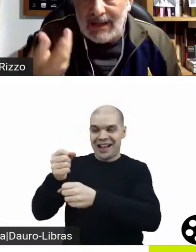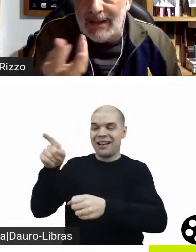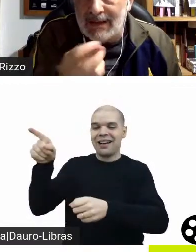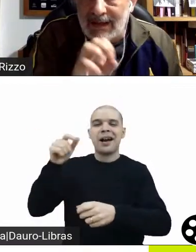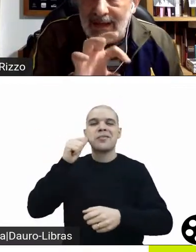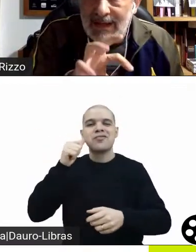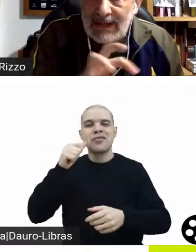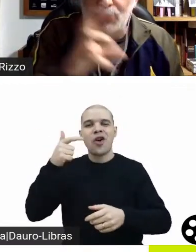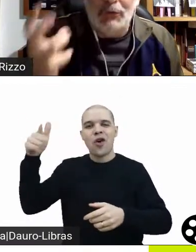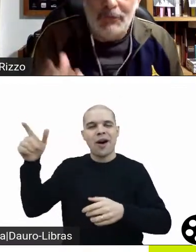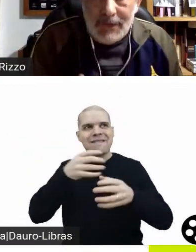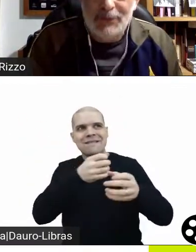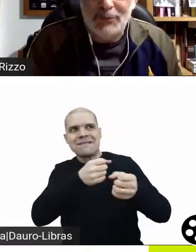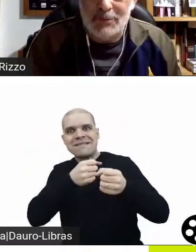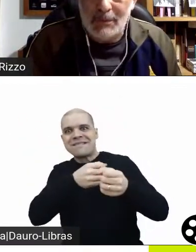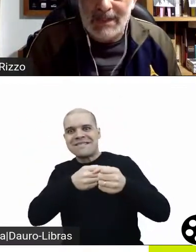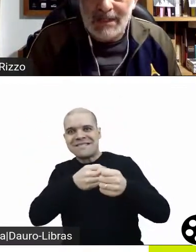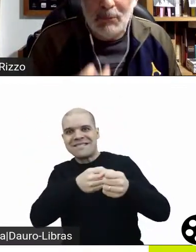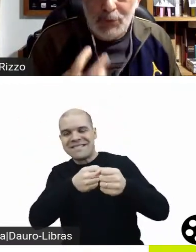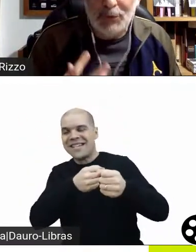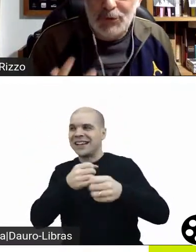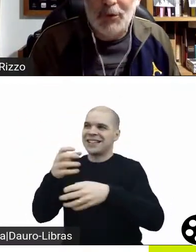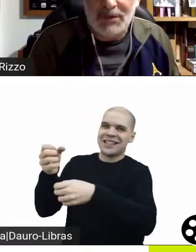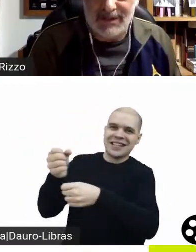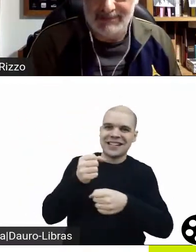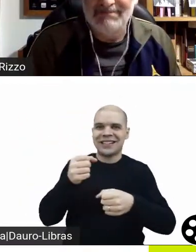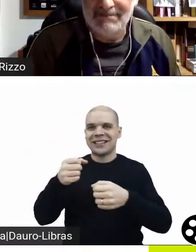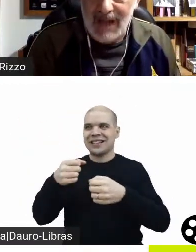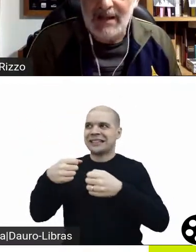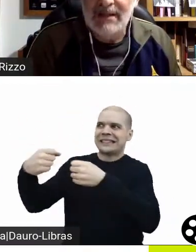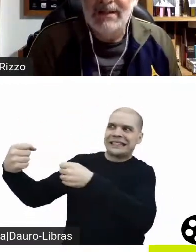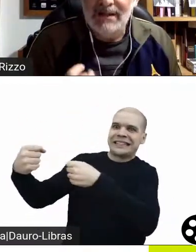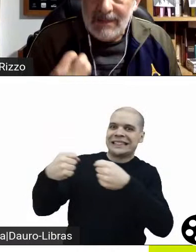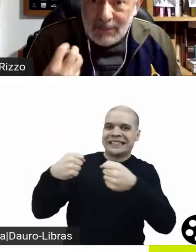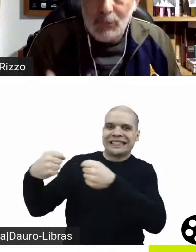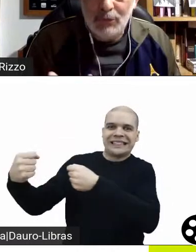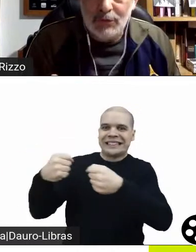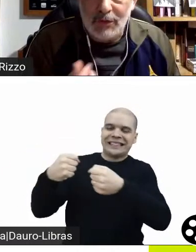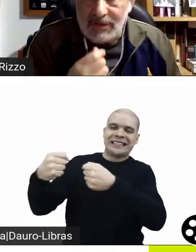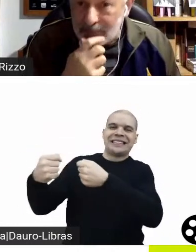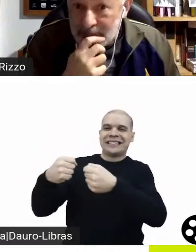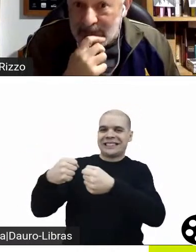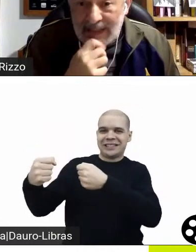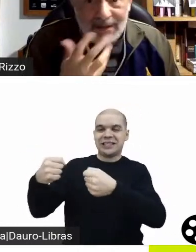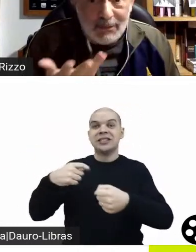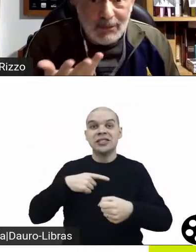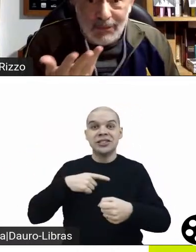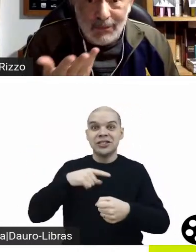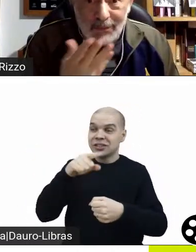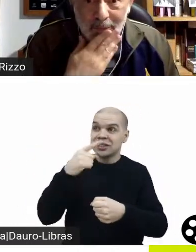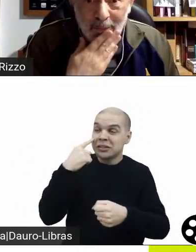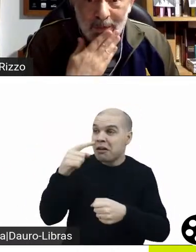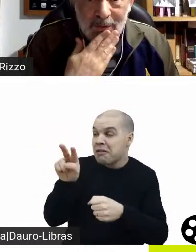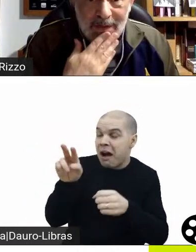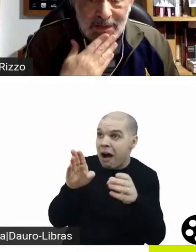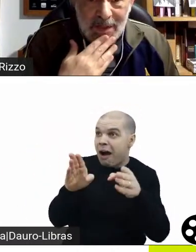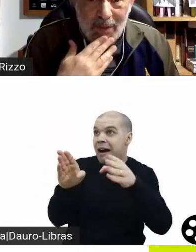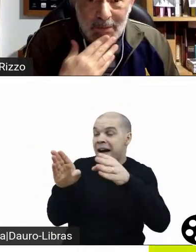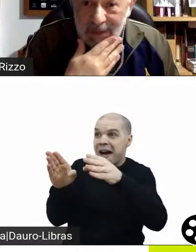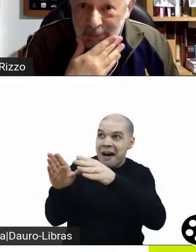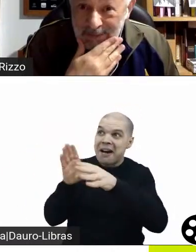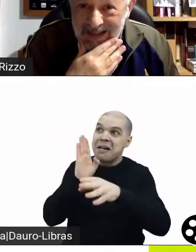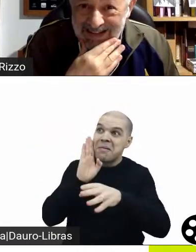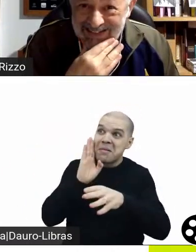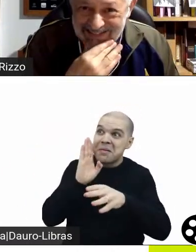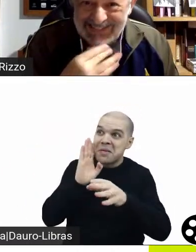resolvido de uma maneira muito gostosa, muito gostosa, aquele, o personagem